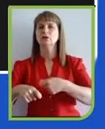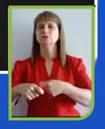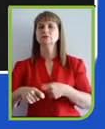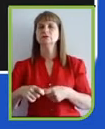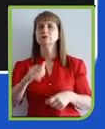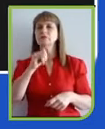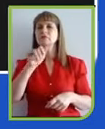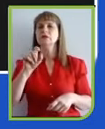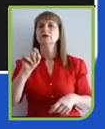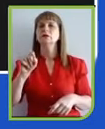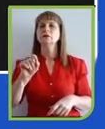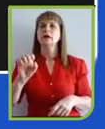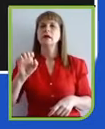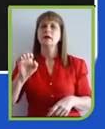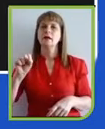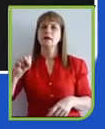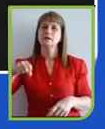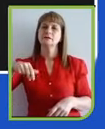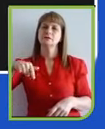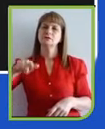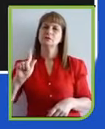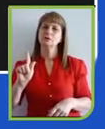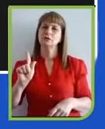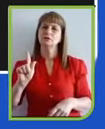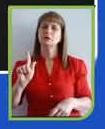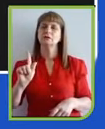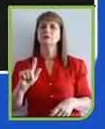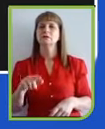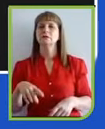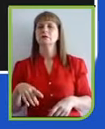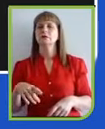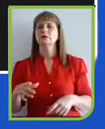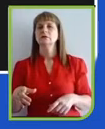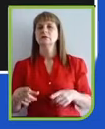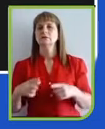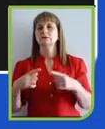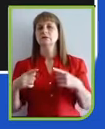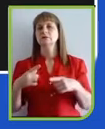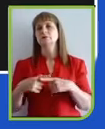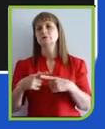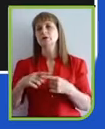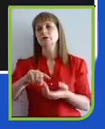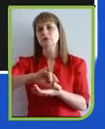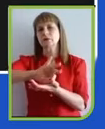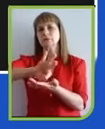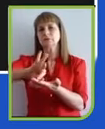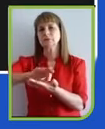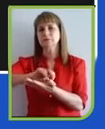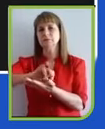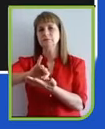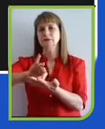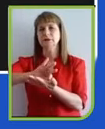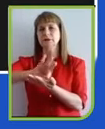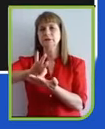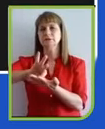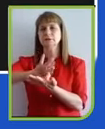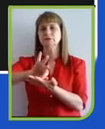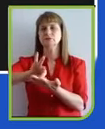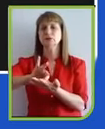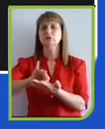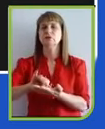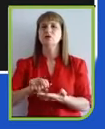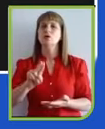antes. Então, além do capitalismo de stakeholder, que é uma expressão que a gente vai ouvir bastante, o ESG já